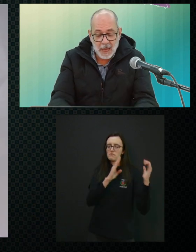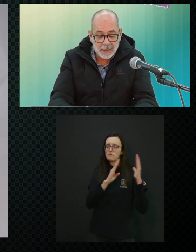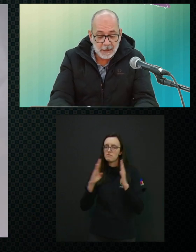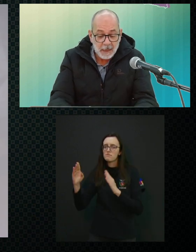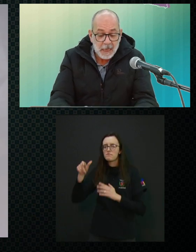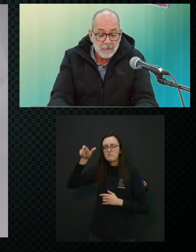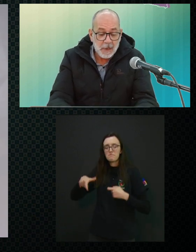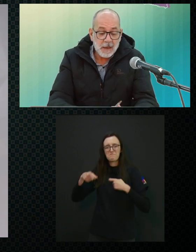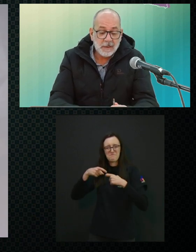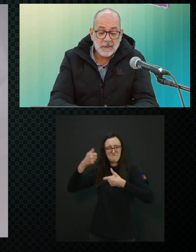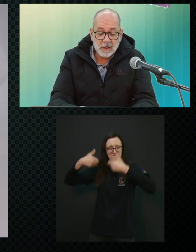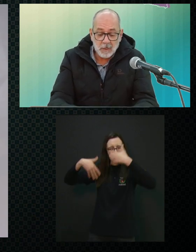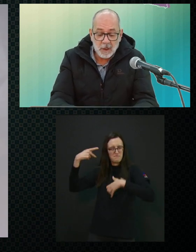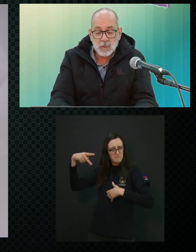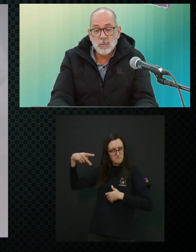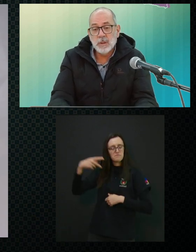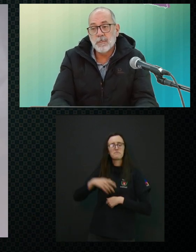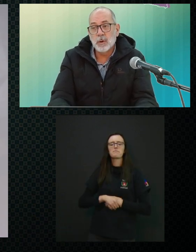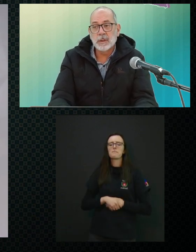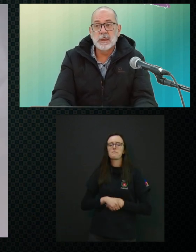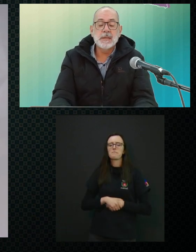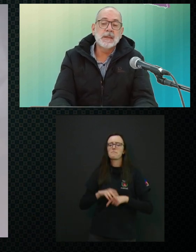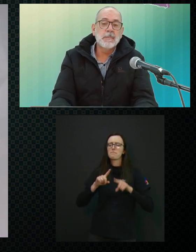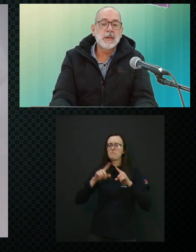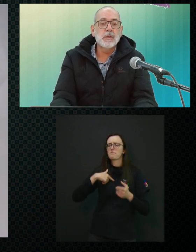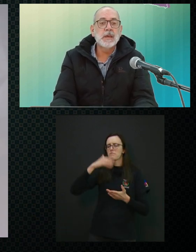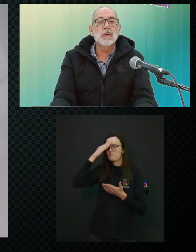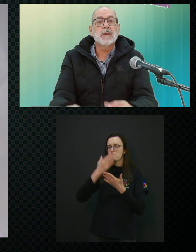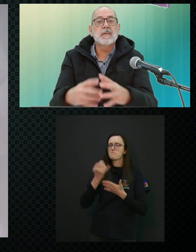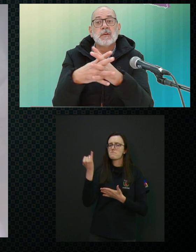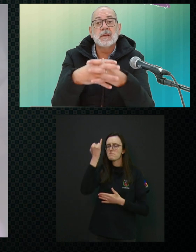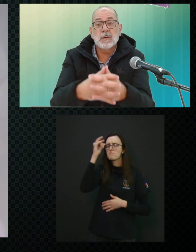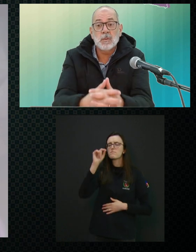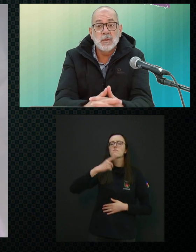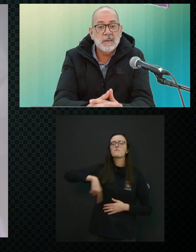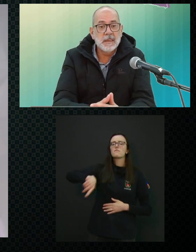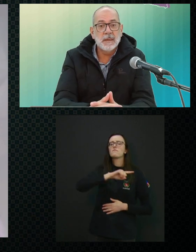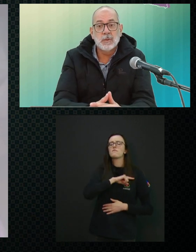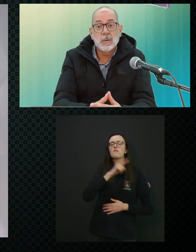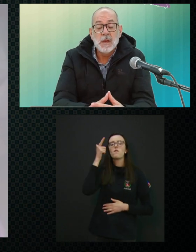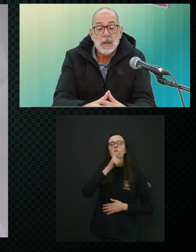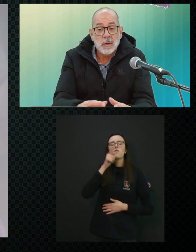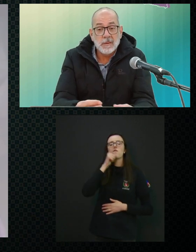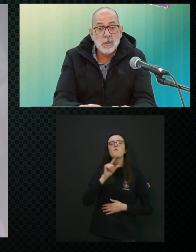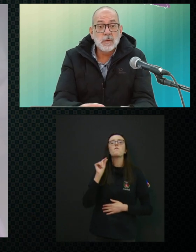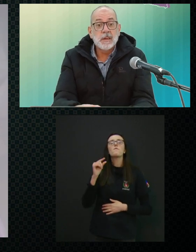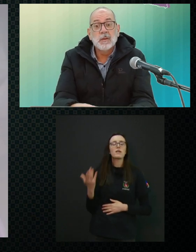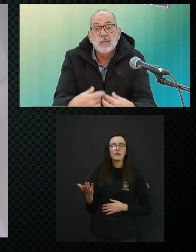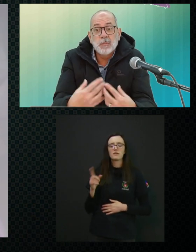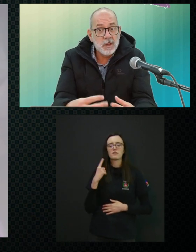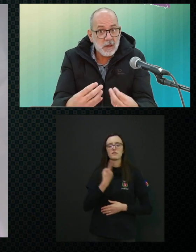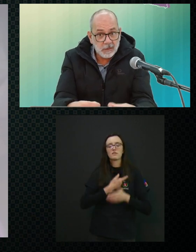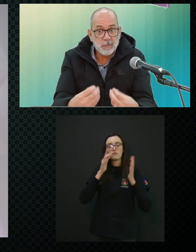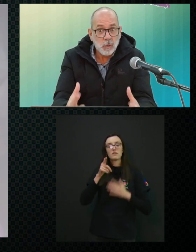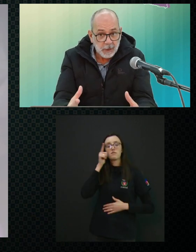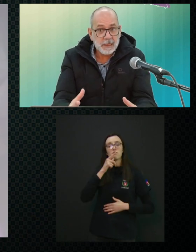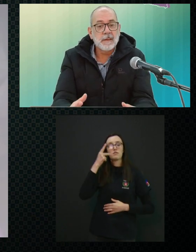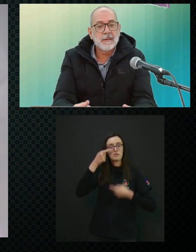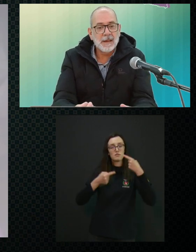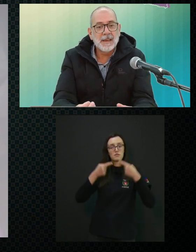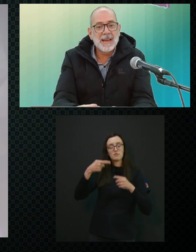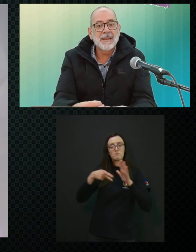do Van Dijk, mas eu acho muito importante que também o que nós estamos conseguindo, nós estamos conseguindo as políticas